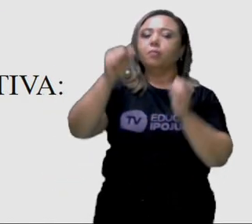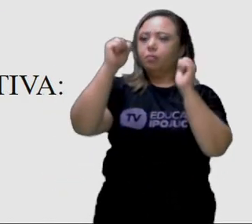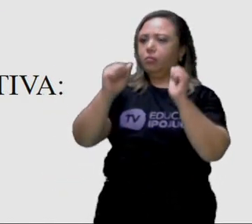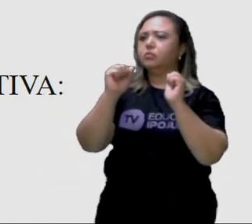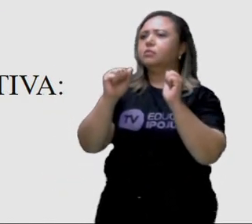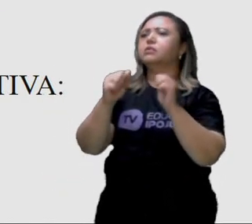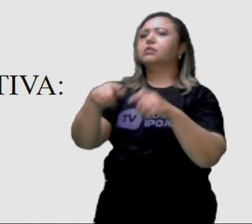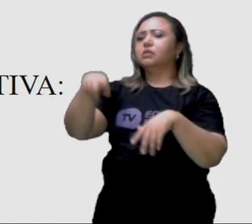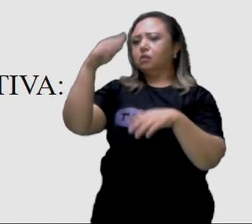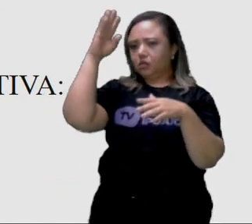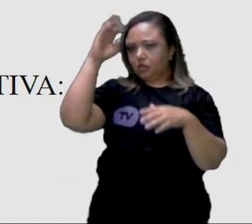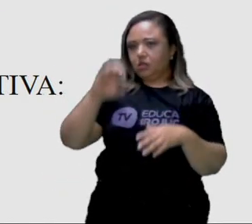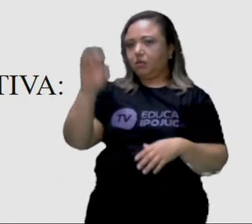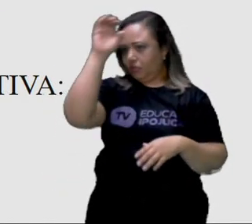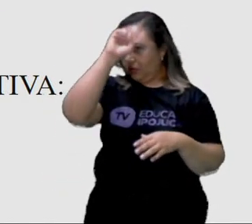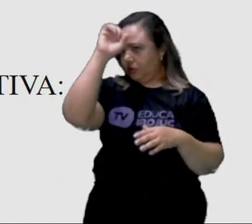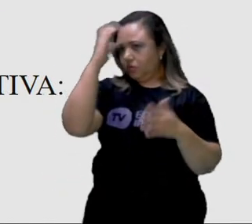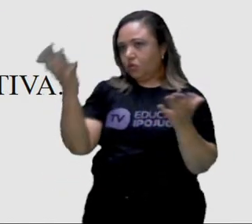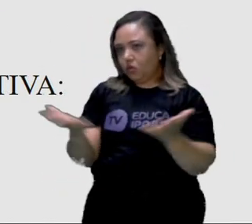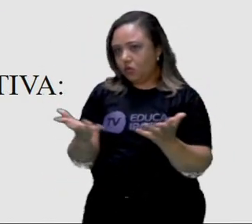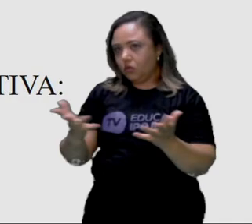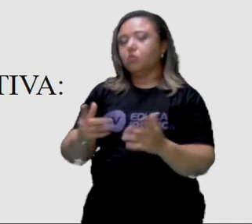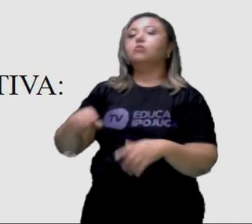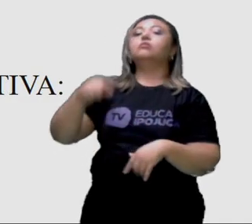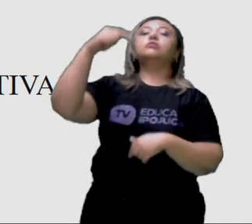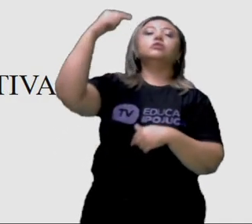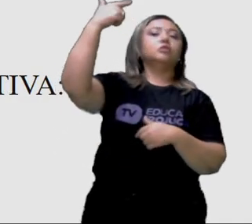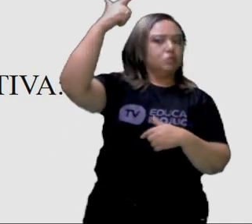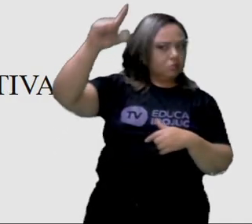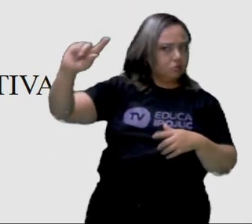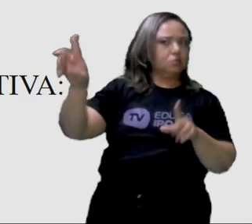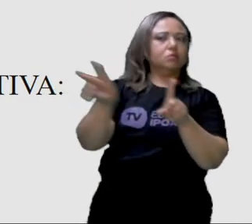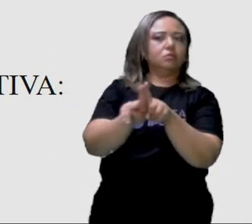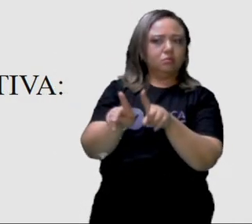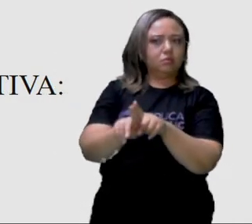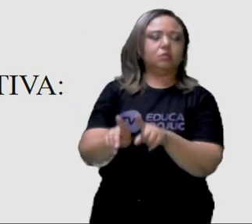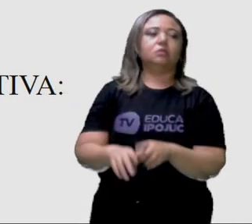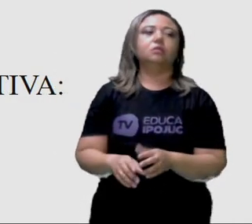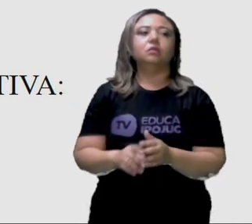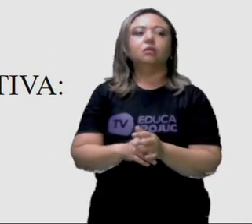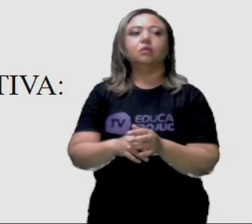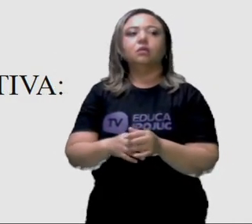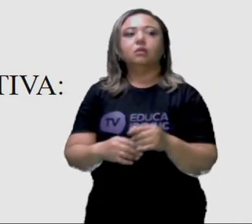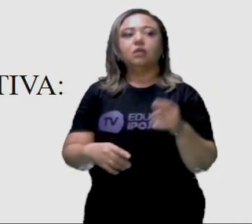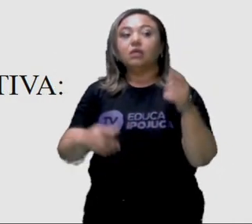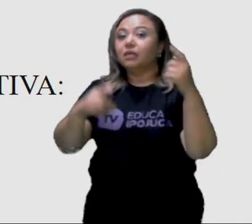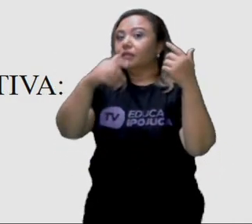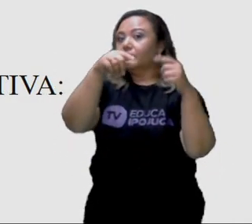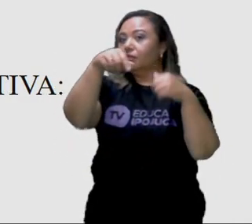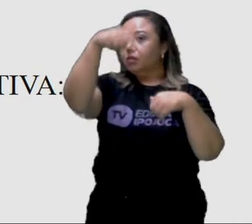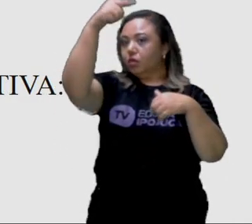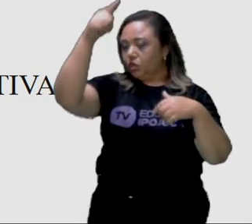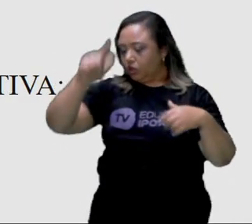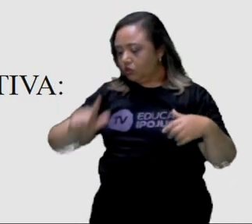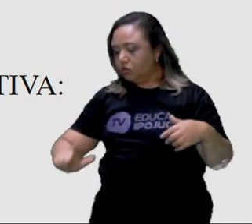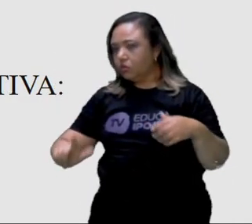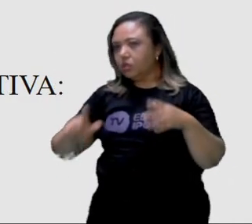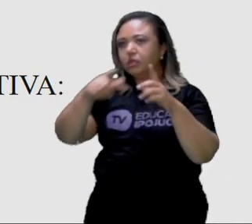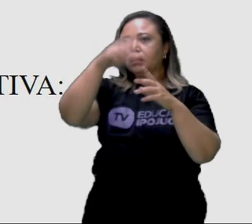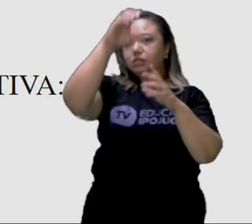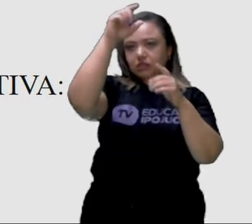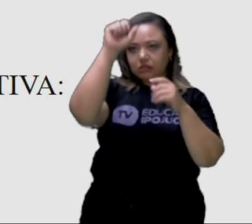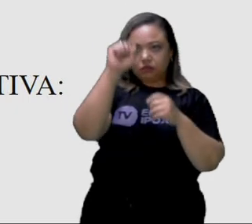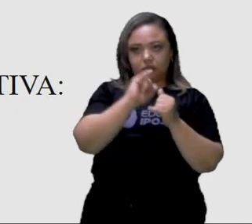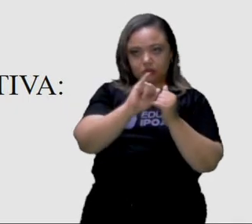outros, e também cite exemplos de ginásticas não competitivas, que vocês conhecem, que vocês praticam no